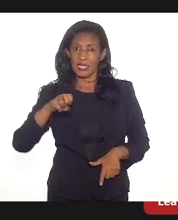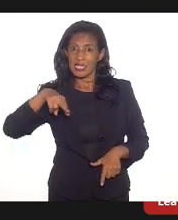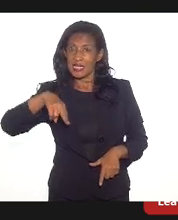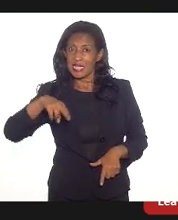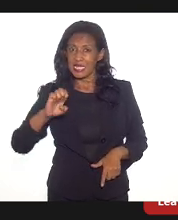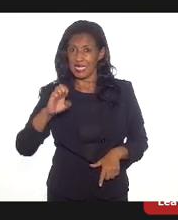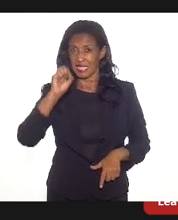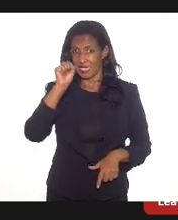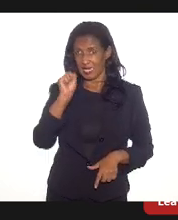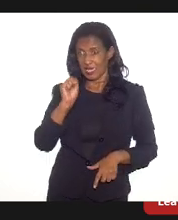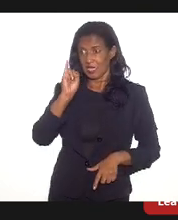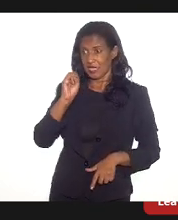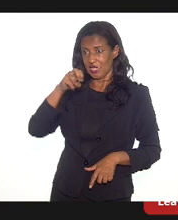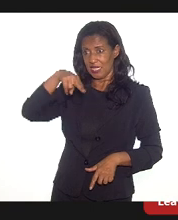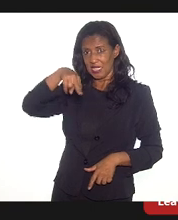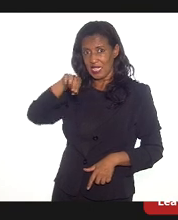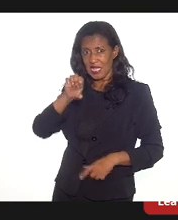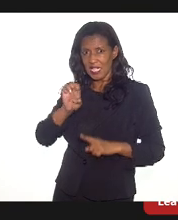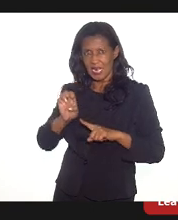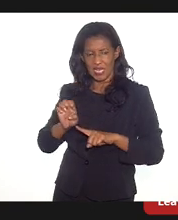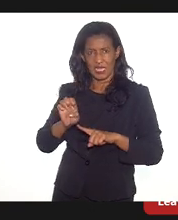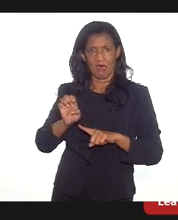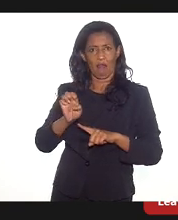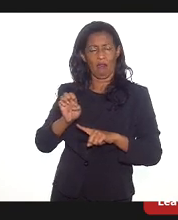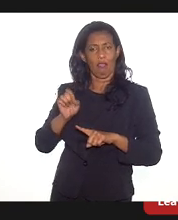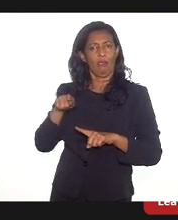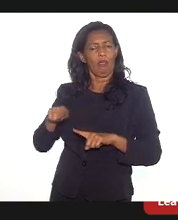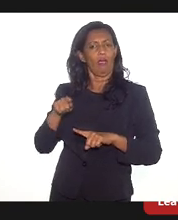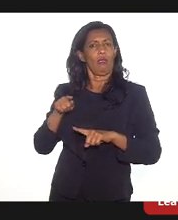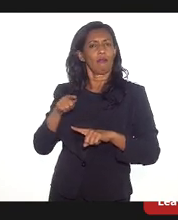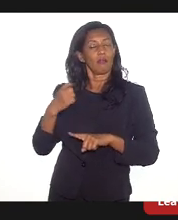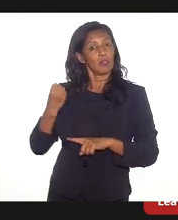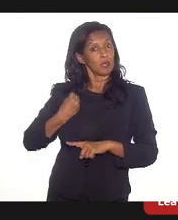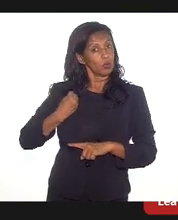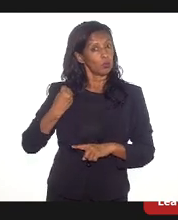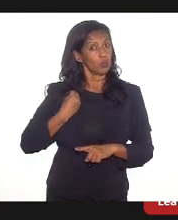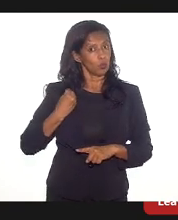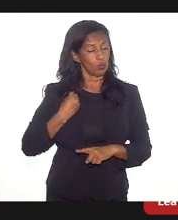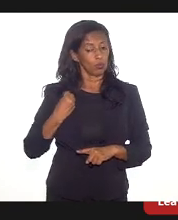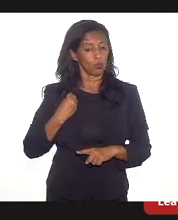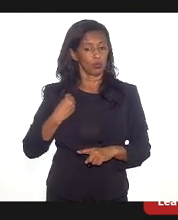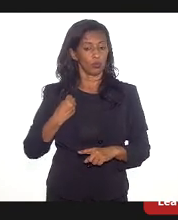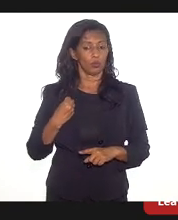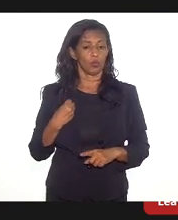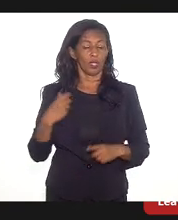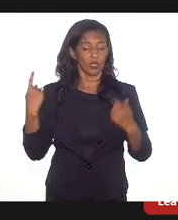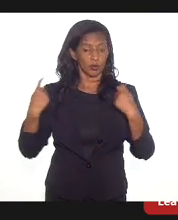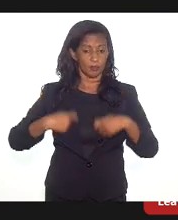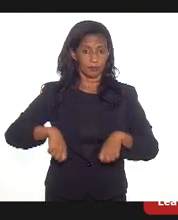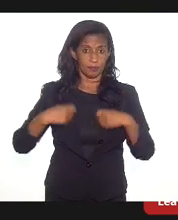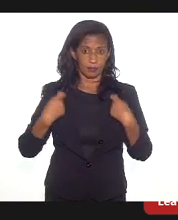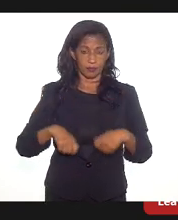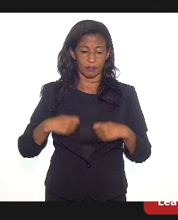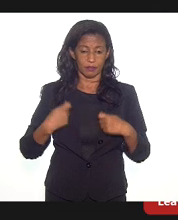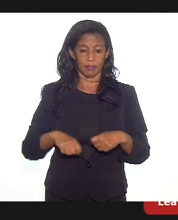assim, como se diz, um número que a gente precisa